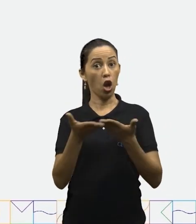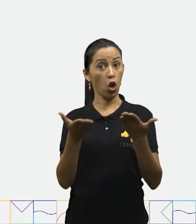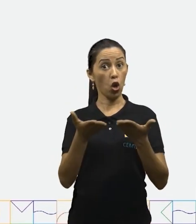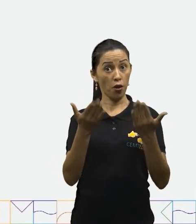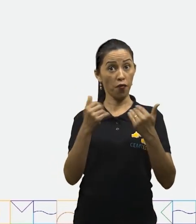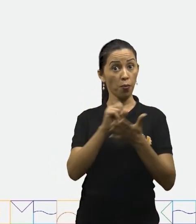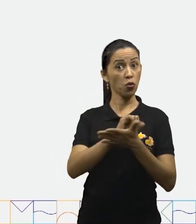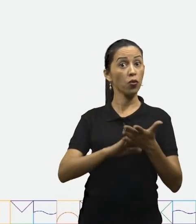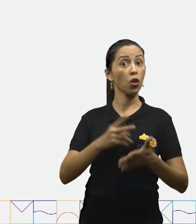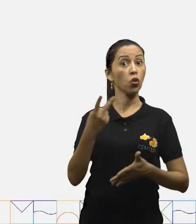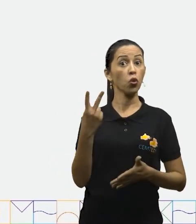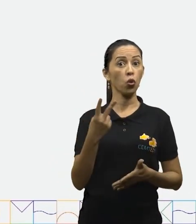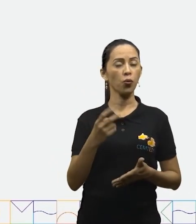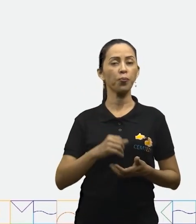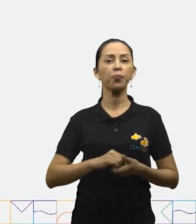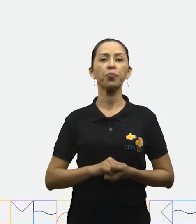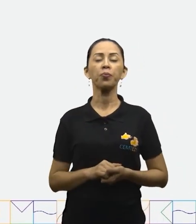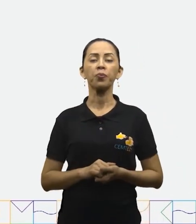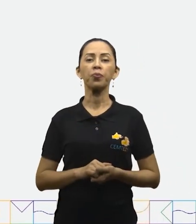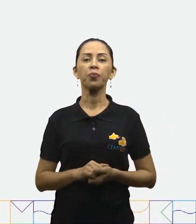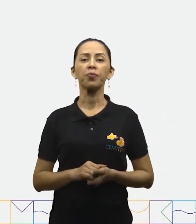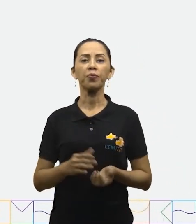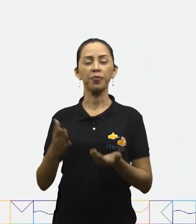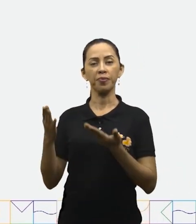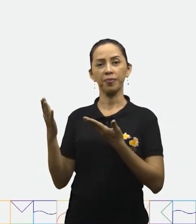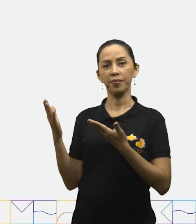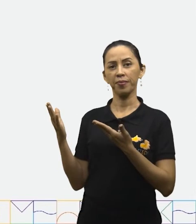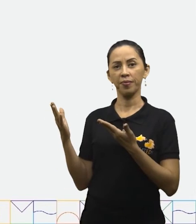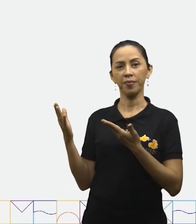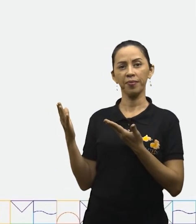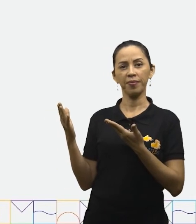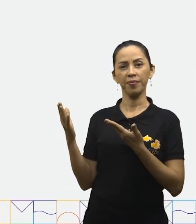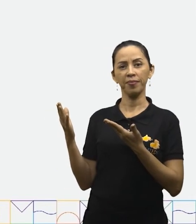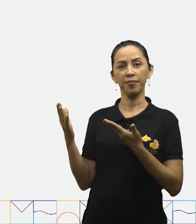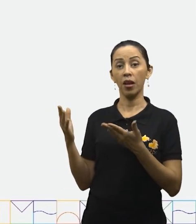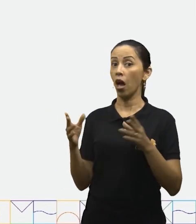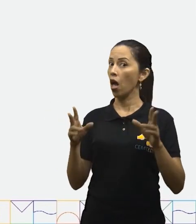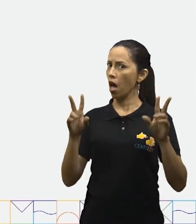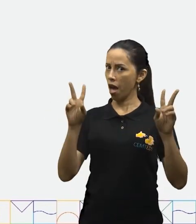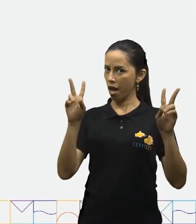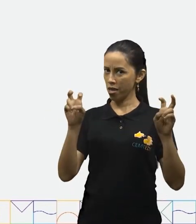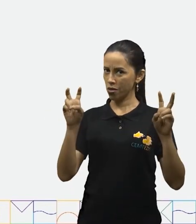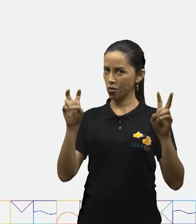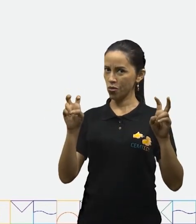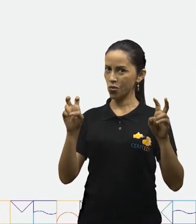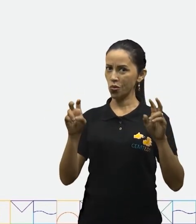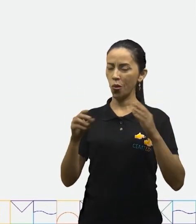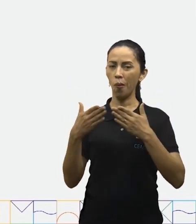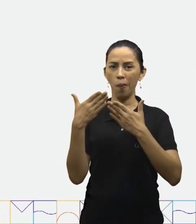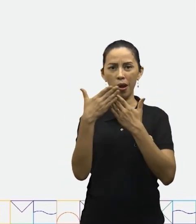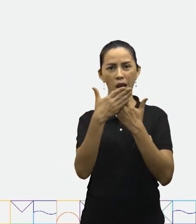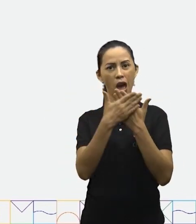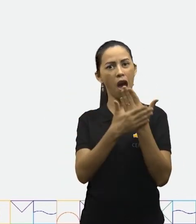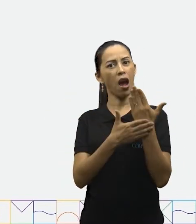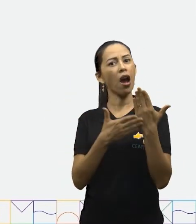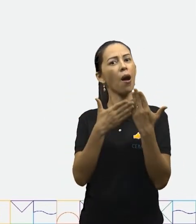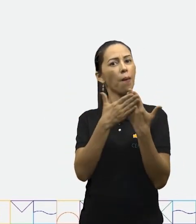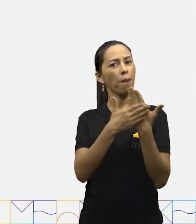agora para a atividade 2. Atividade 2. Ainda sobre a capa do livro,